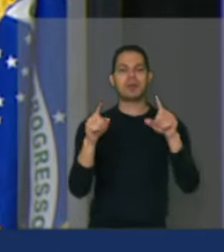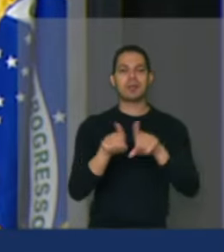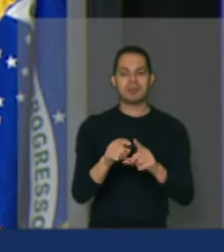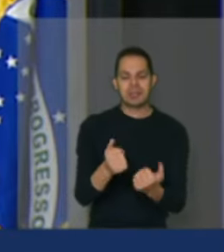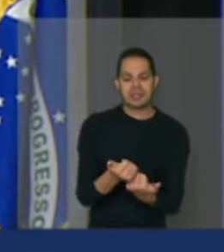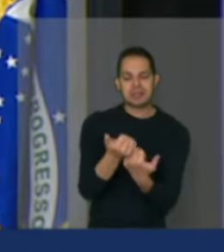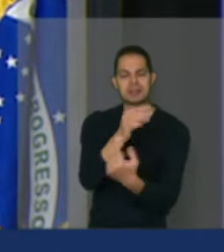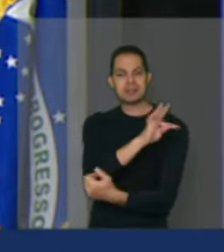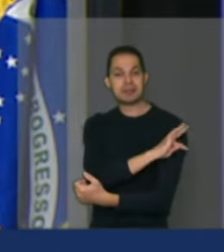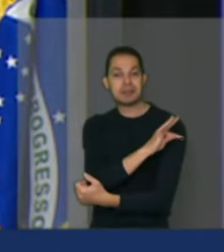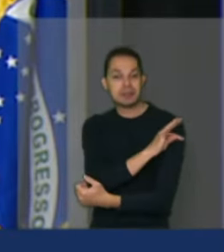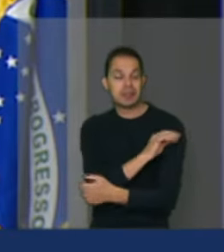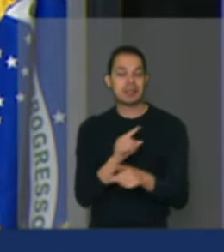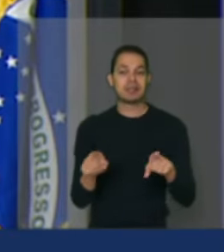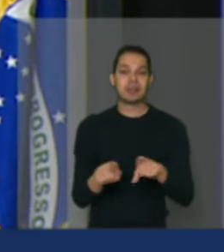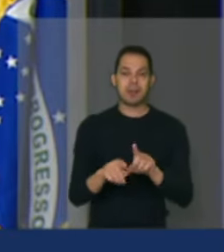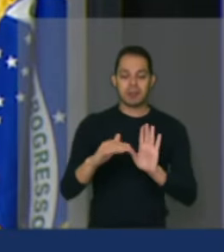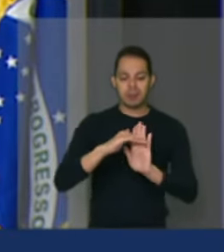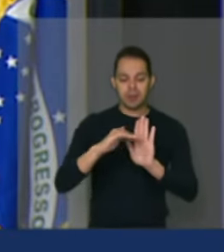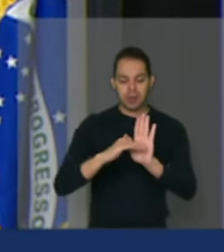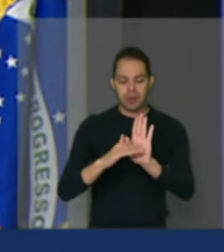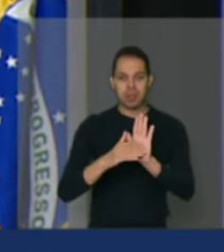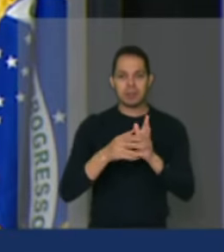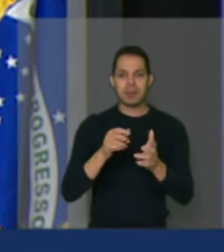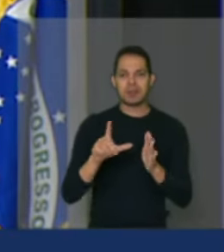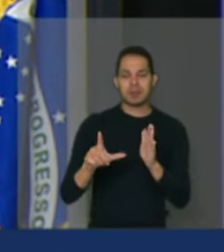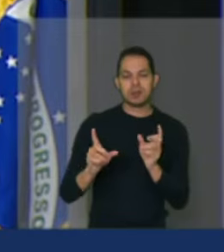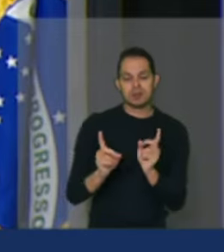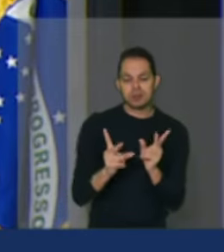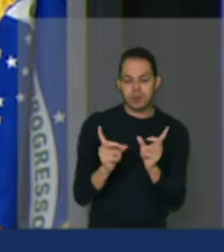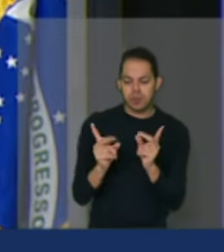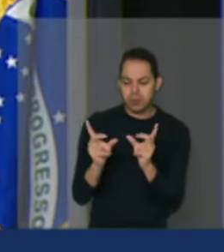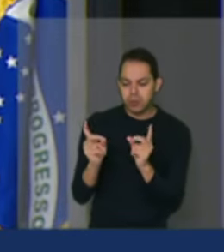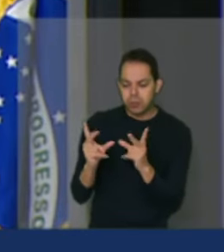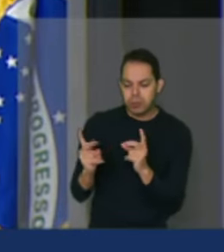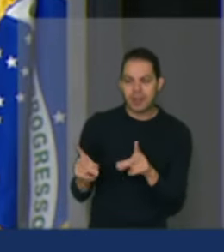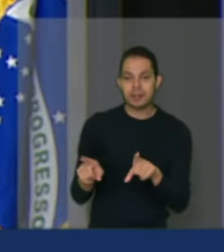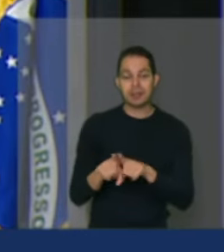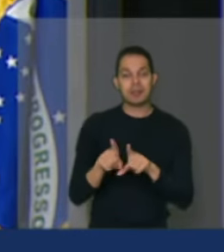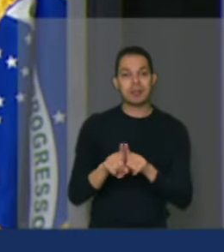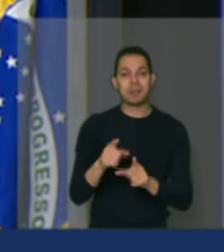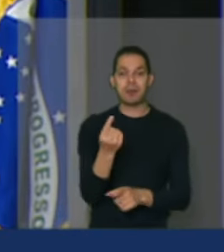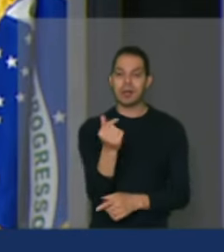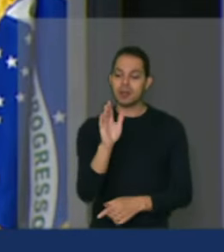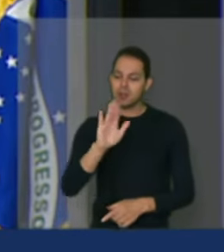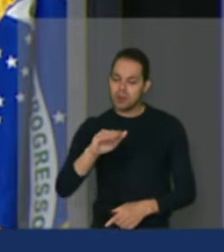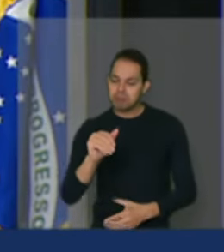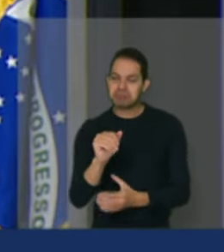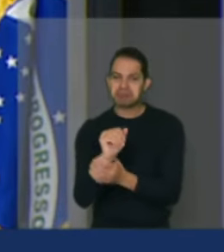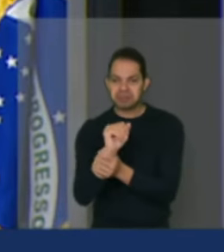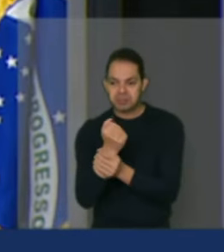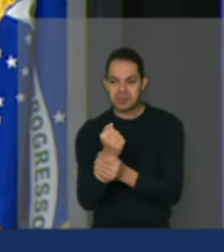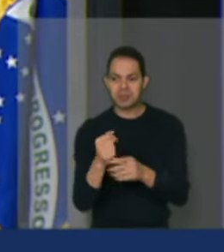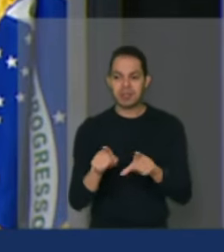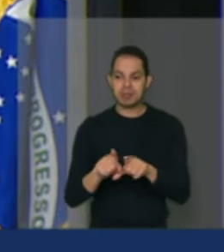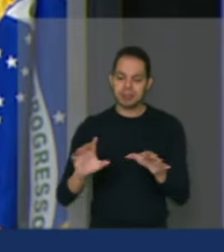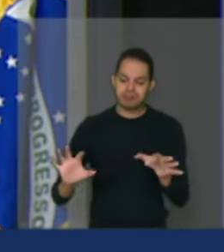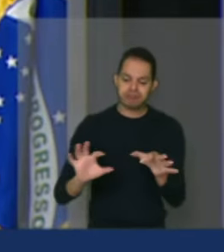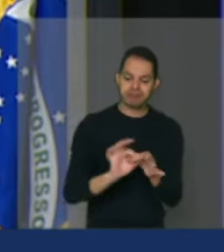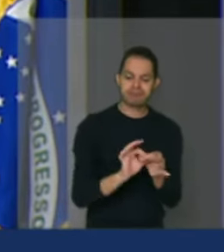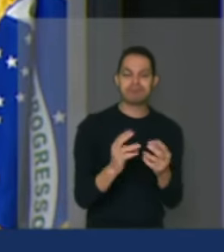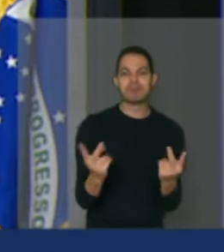extensão rural, programas de comercialização da produção, garantia de preços mínimos e agregação de valor.